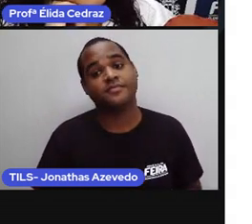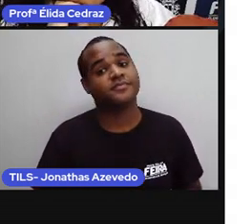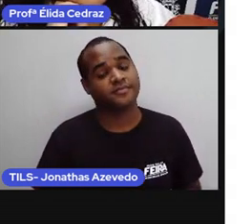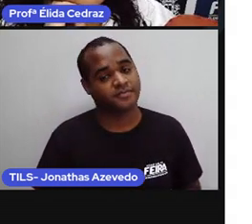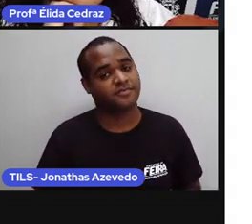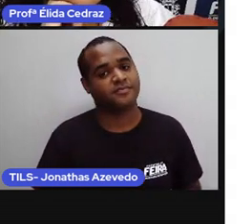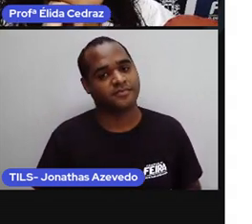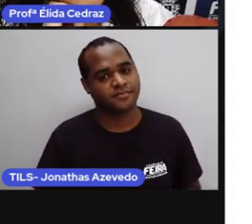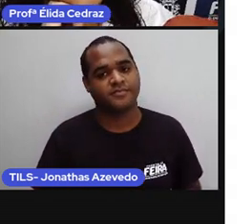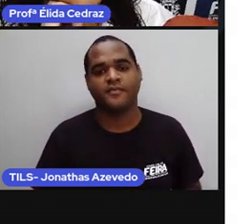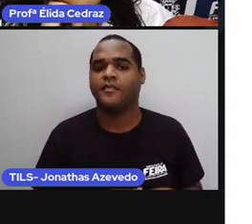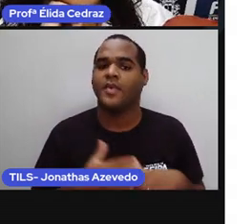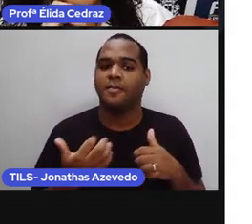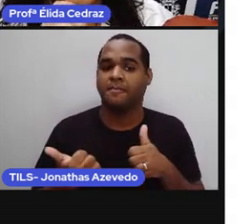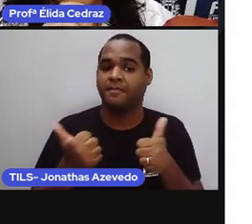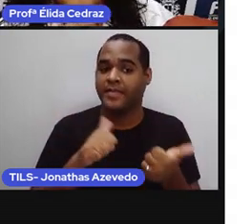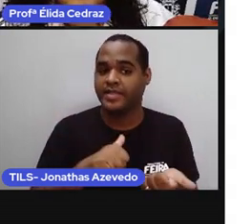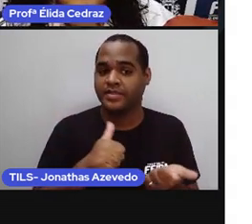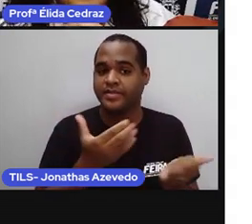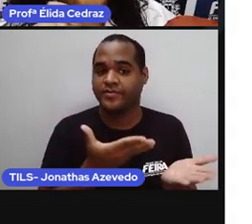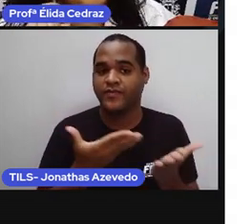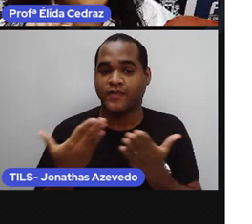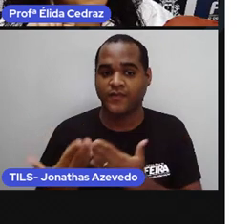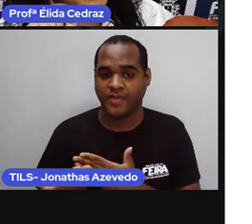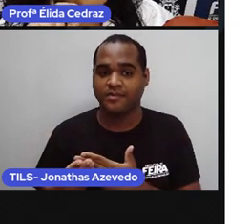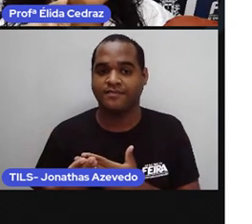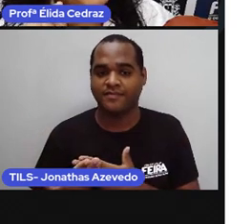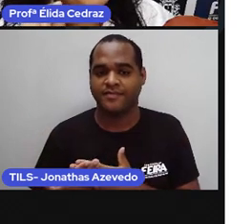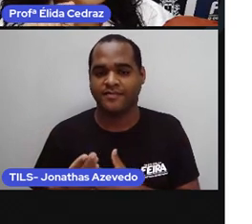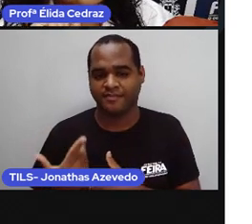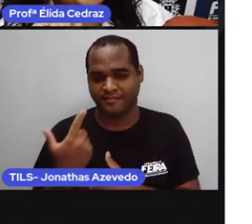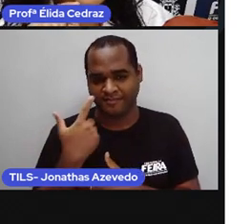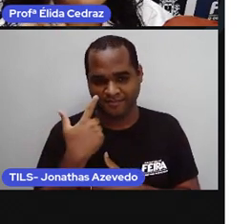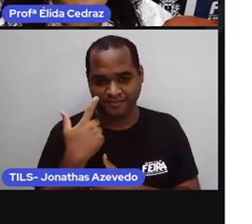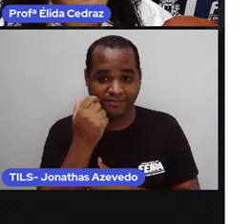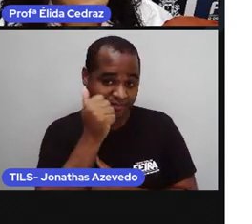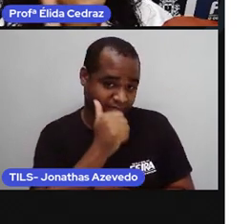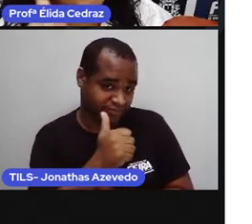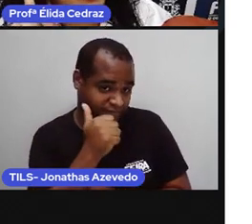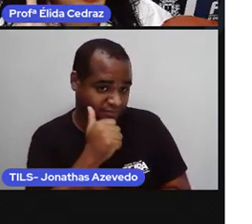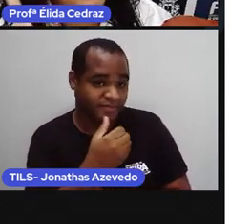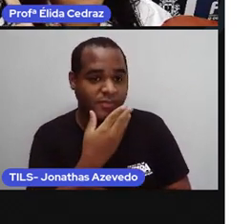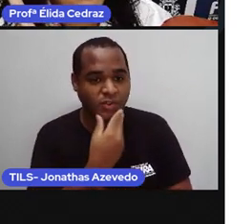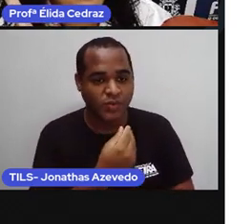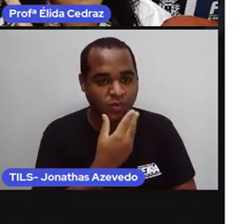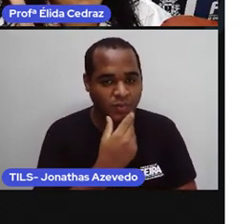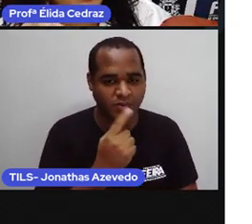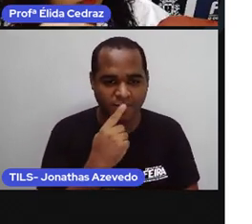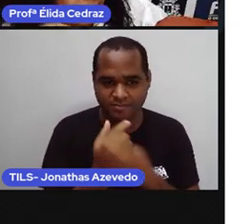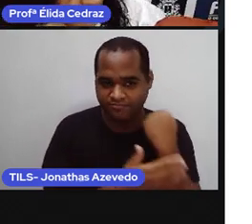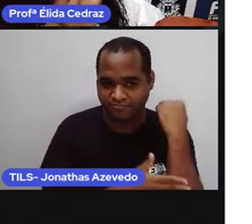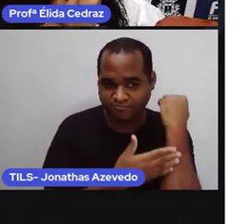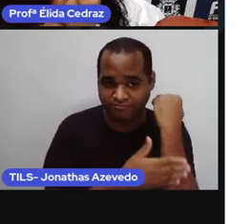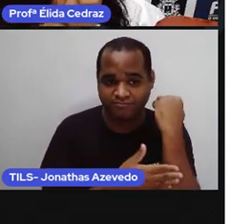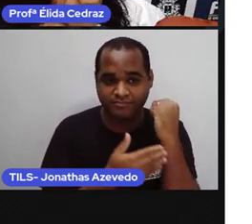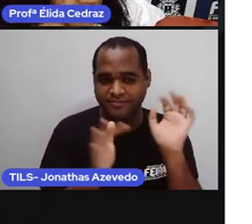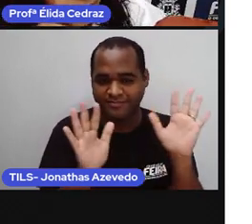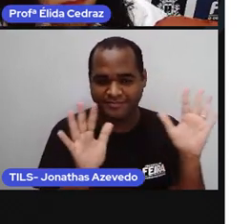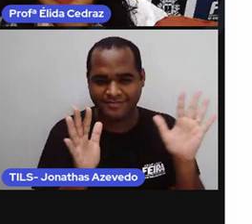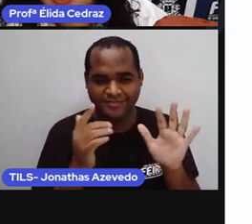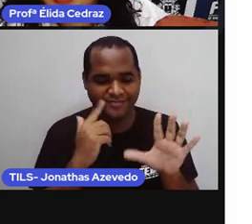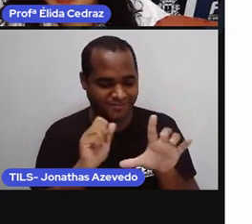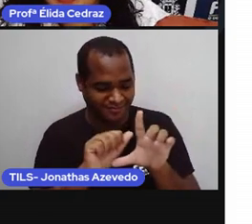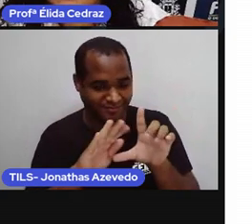Convites de batizado. A Pró trouxe um de menino e um de menina, para vocês não ficarem com ciúme. Não é, senhor